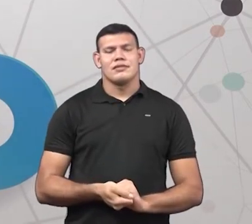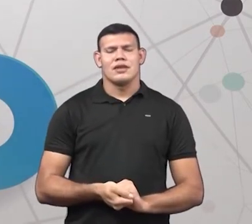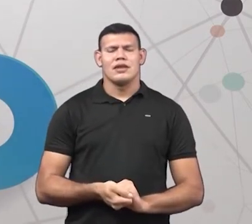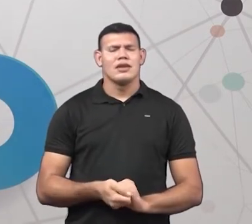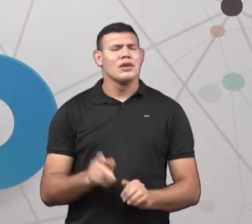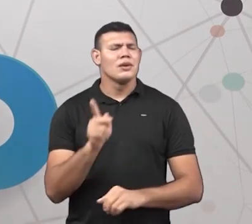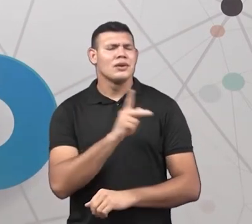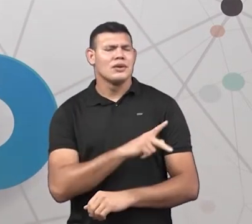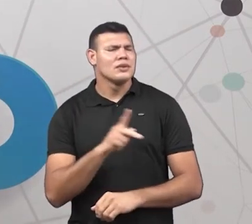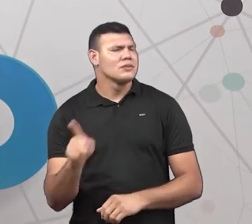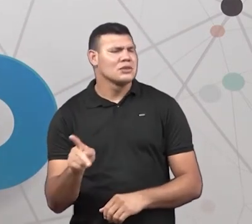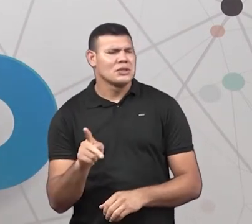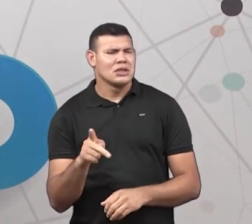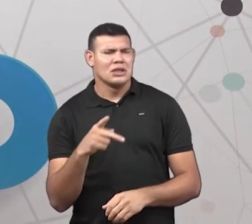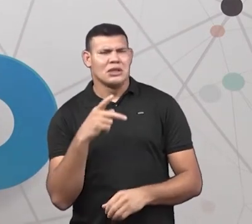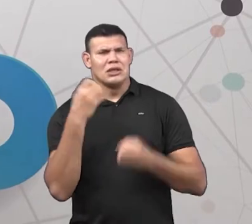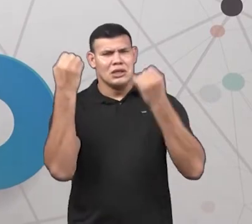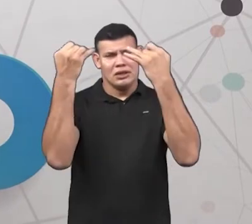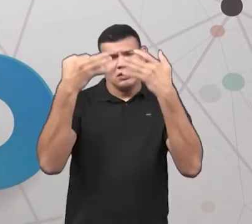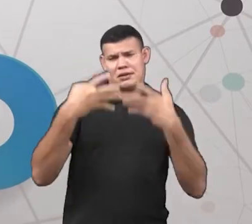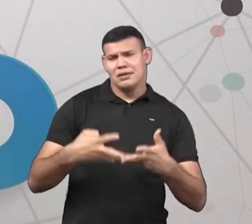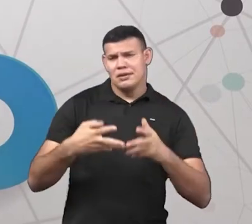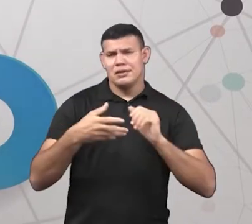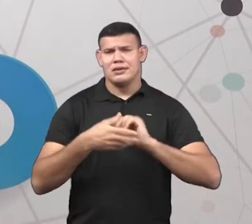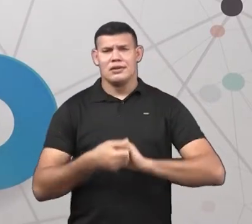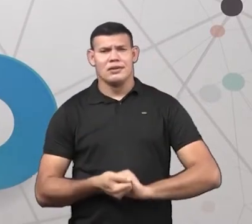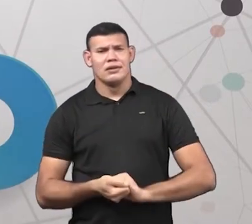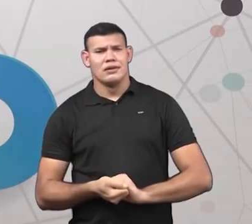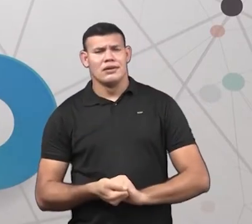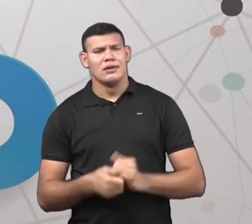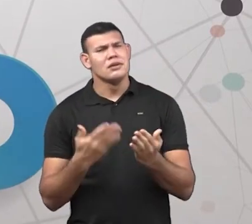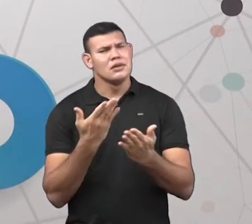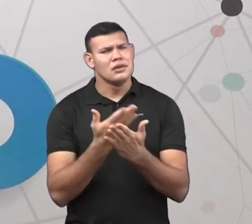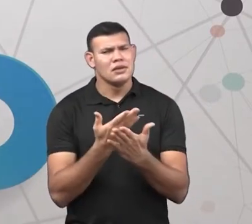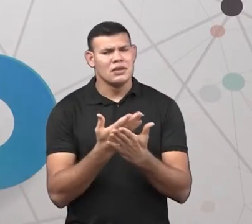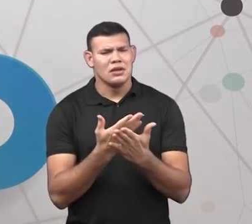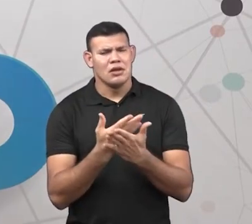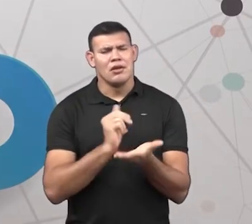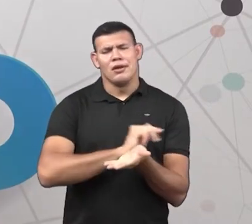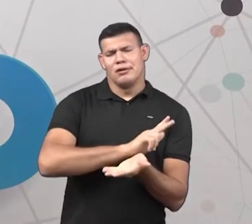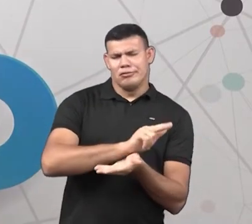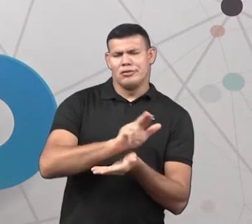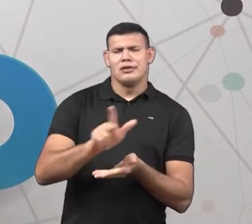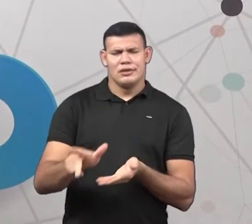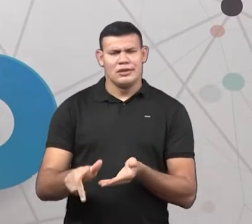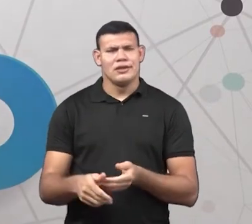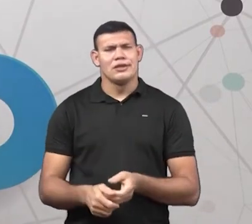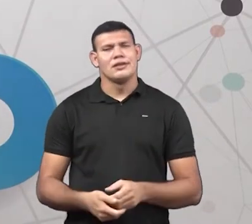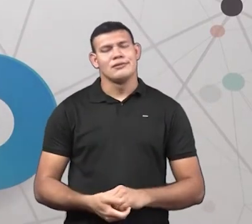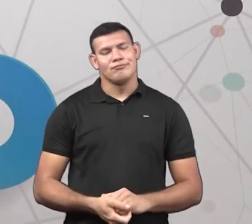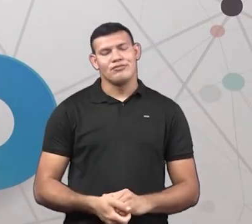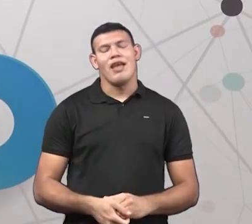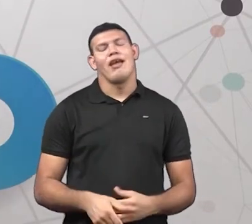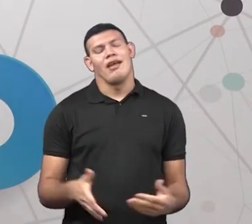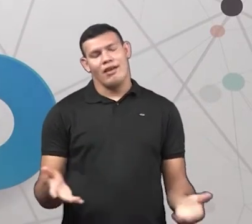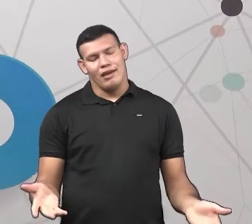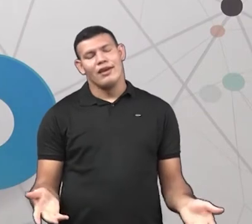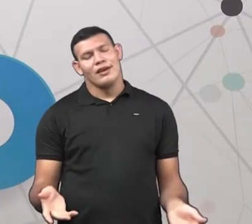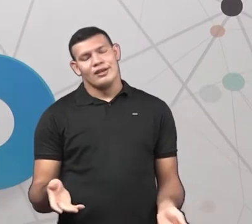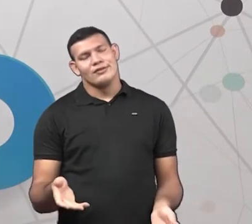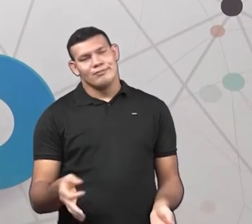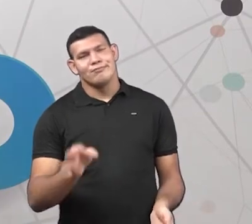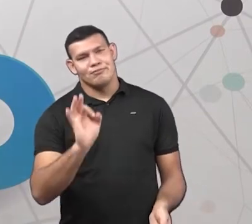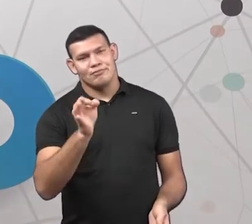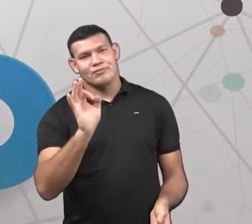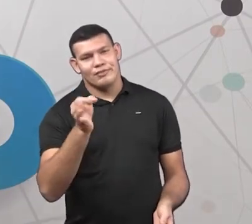O professor, mas isso eu também falo na aula sobre outras coisas também, né? Ah, sim. Formato.